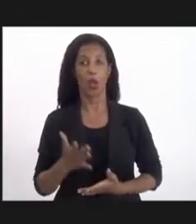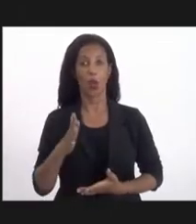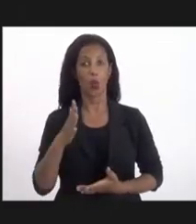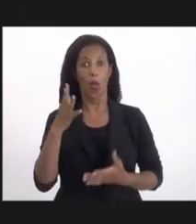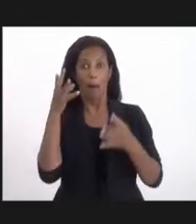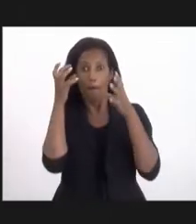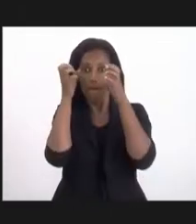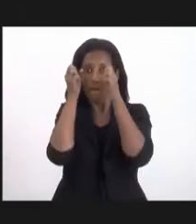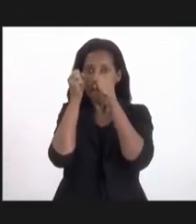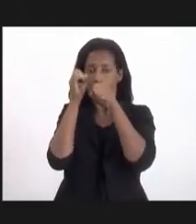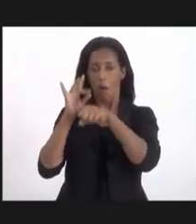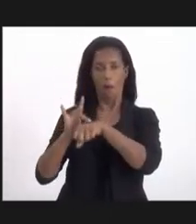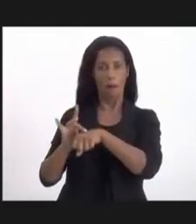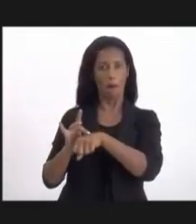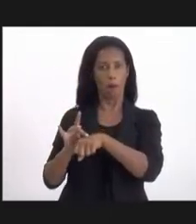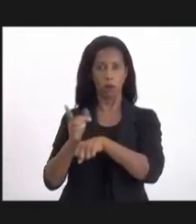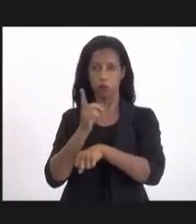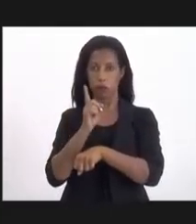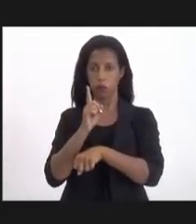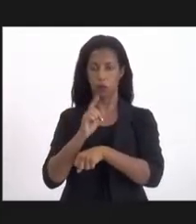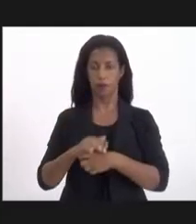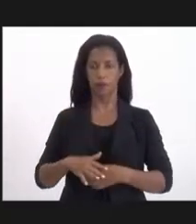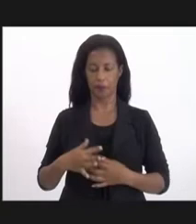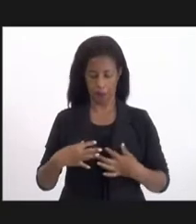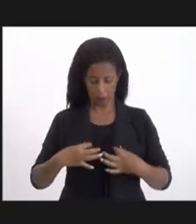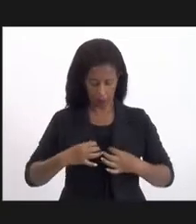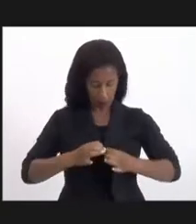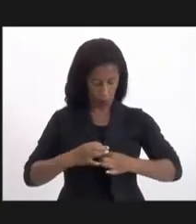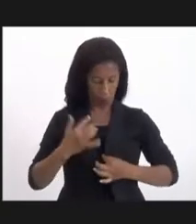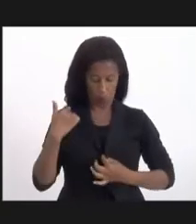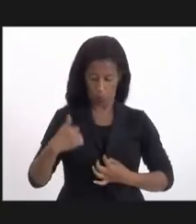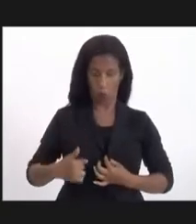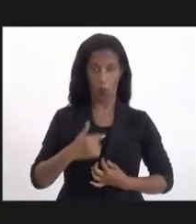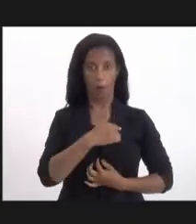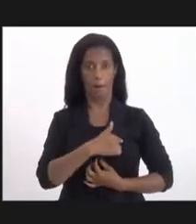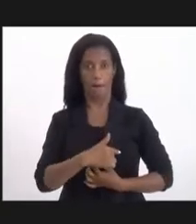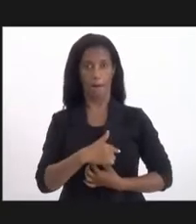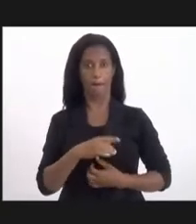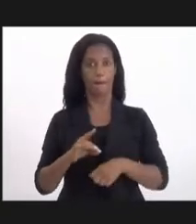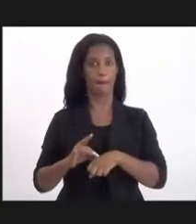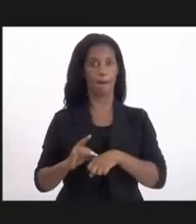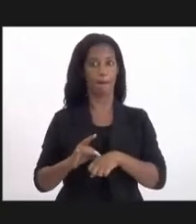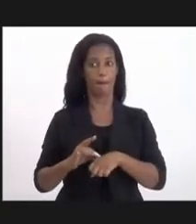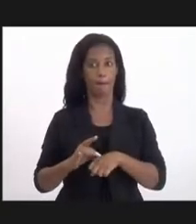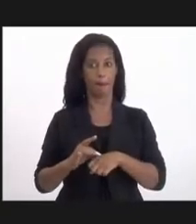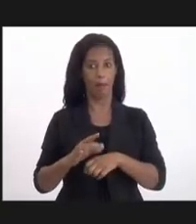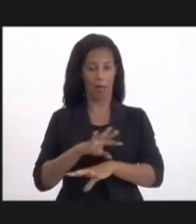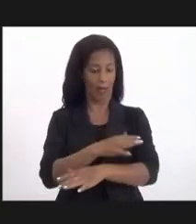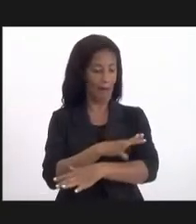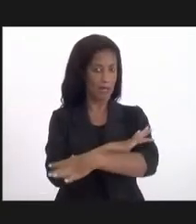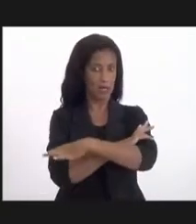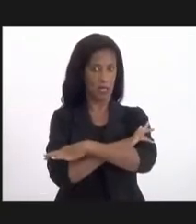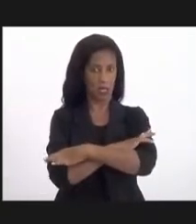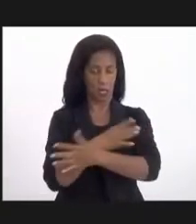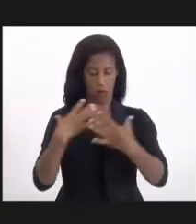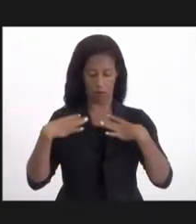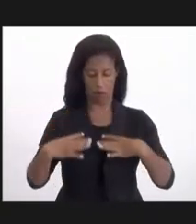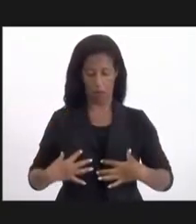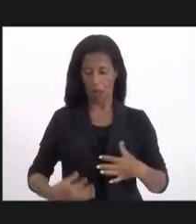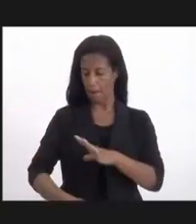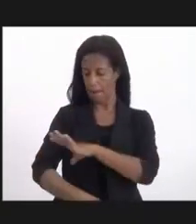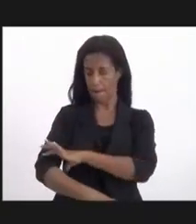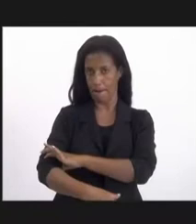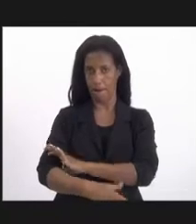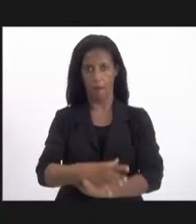preto, né? Eu estou com uma roupa preta, uma camiseta toda preta, com manga,